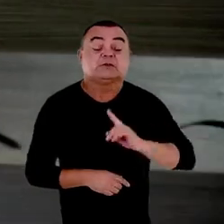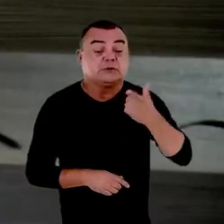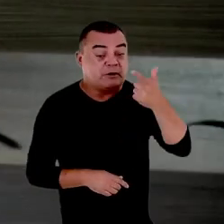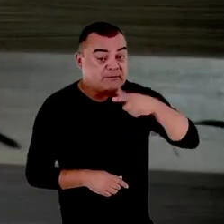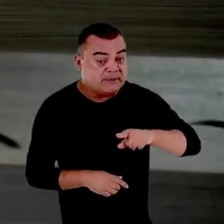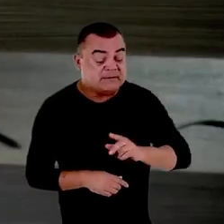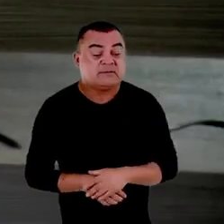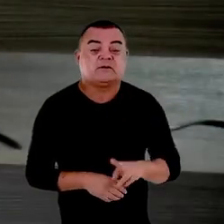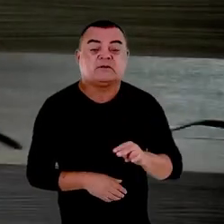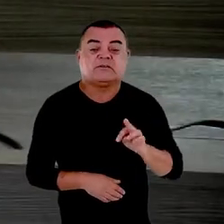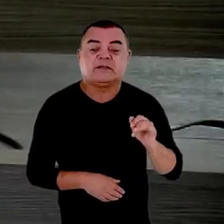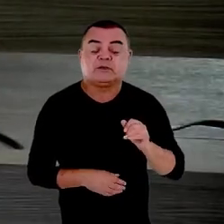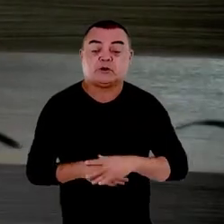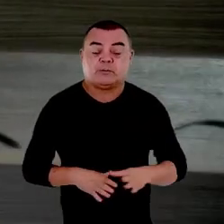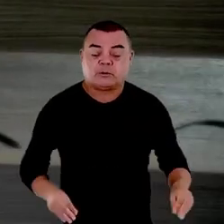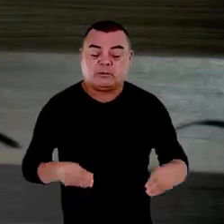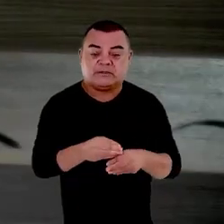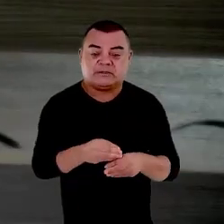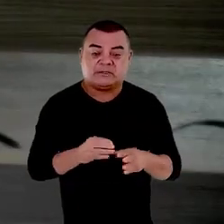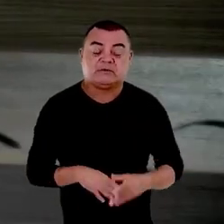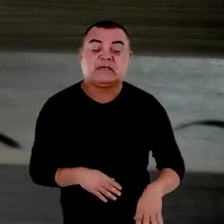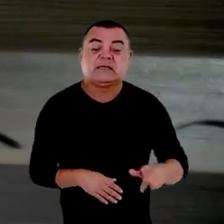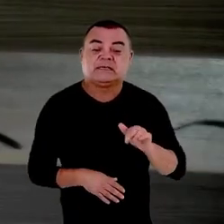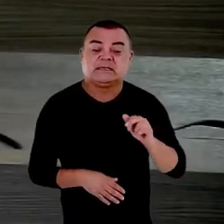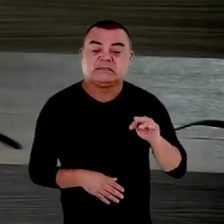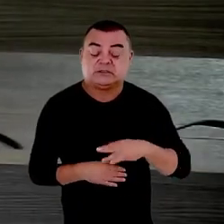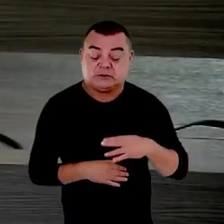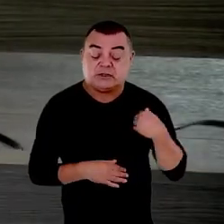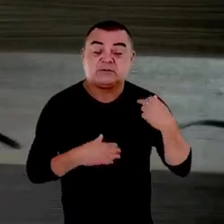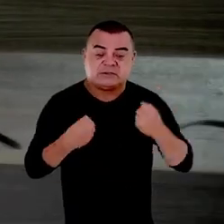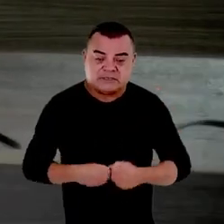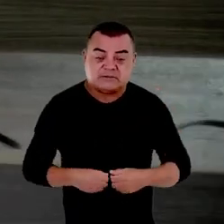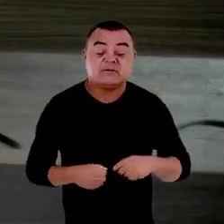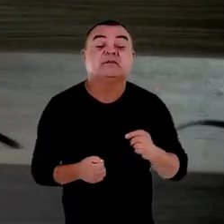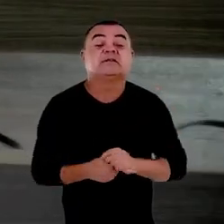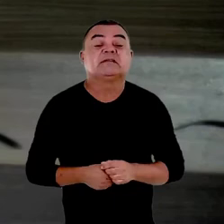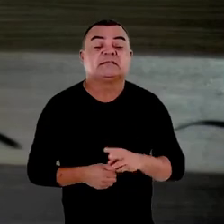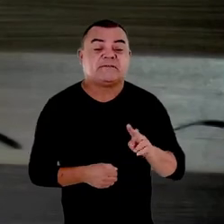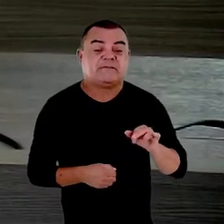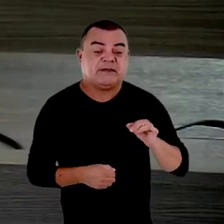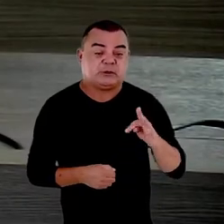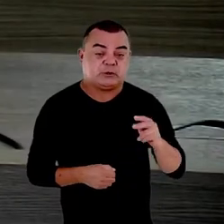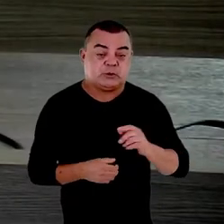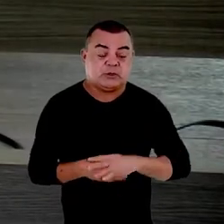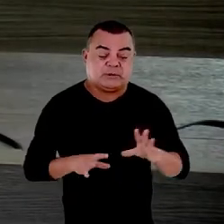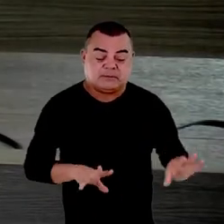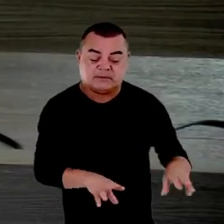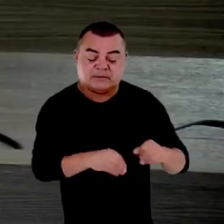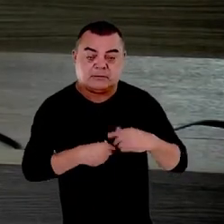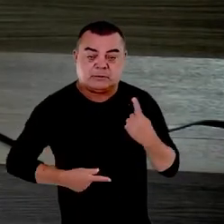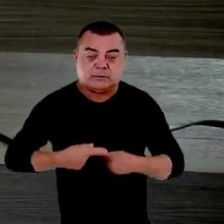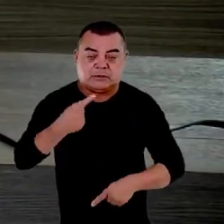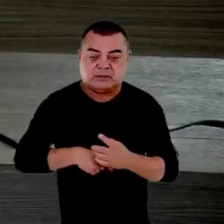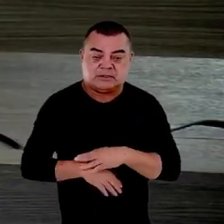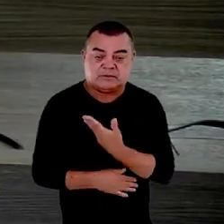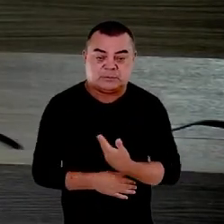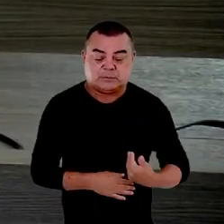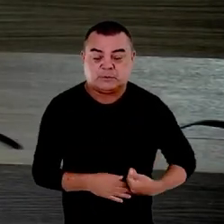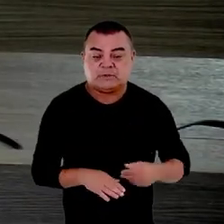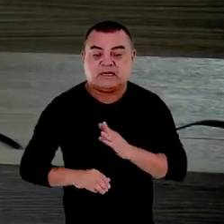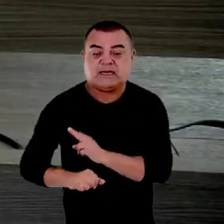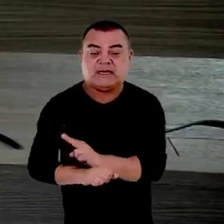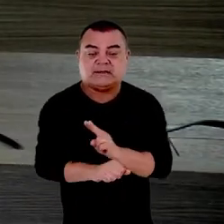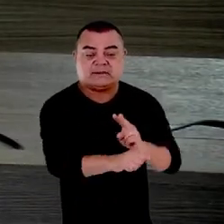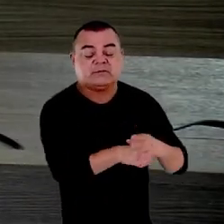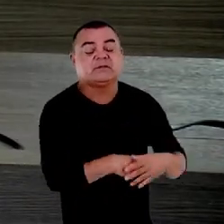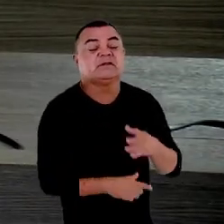seja o vetor para a composição de litígios e que nós possamos efetivamente ser vetores para a obtenção de políticas públicas que atendam os reais